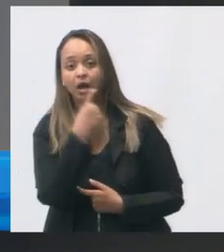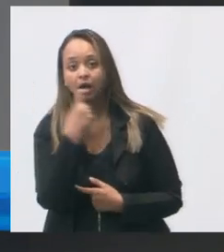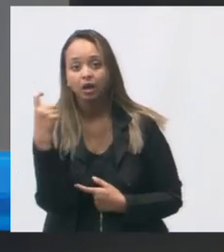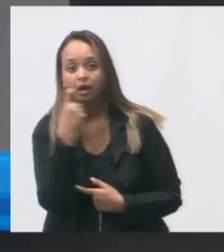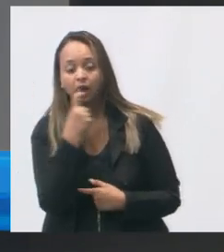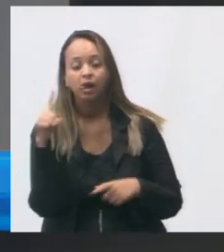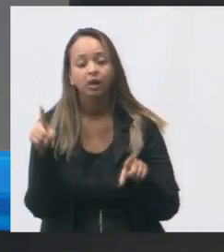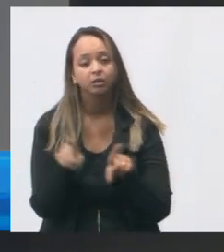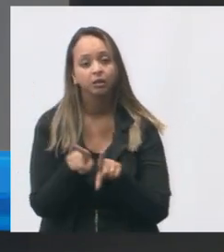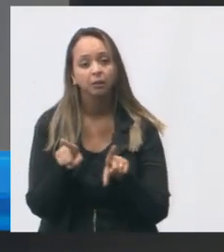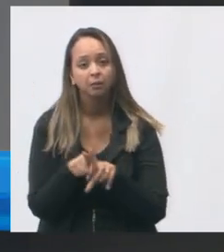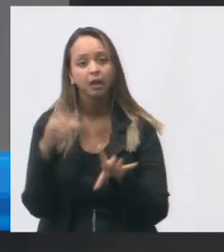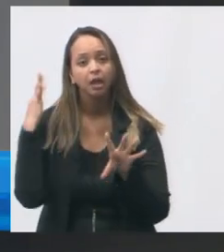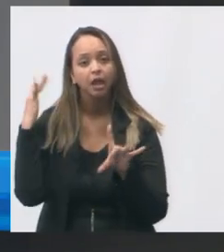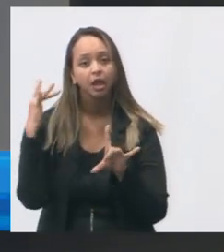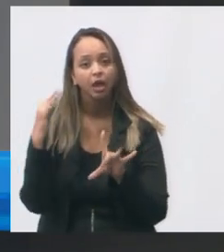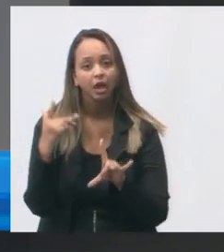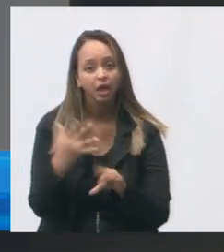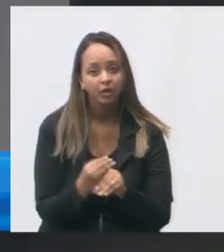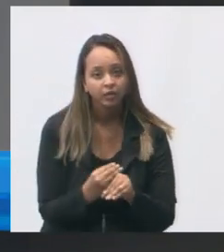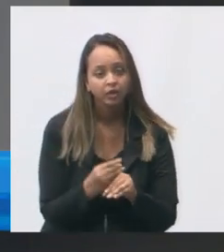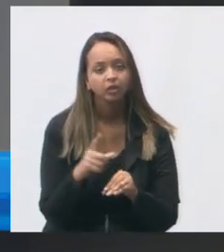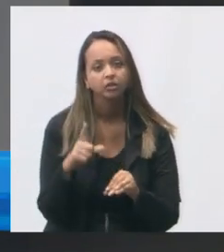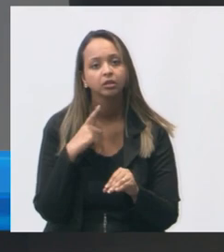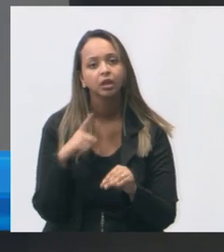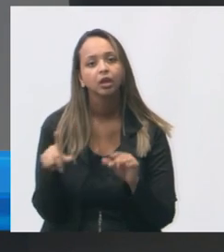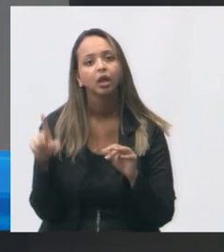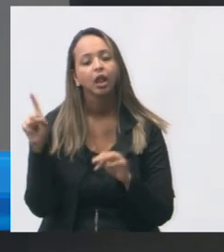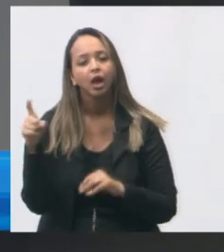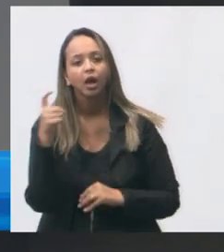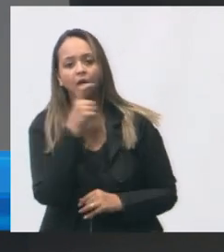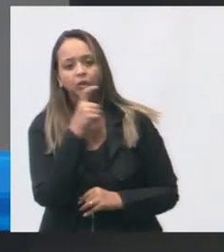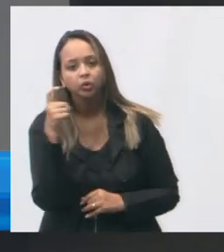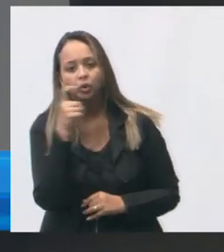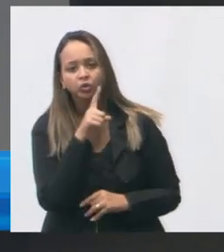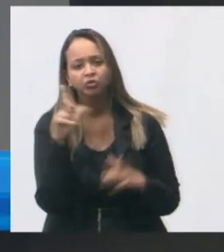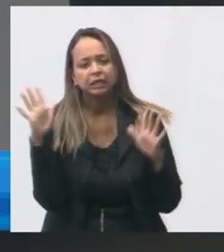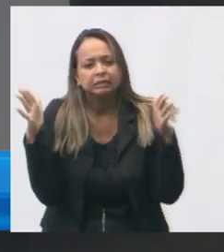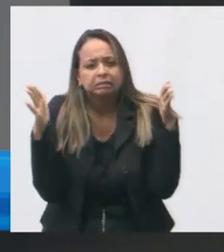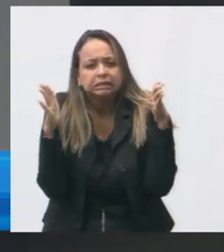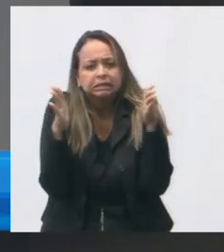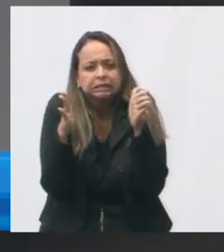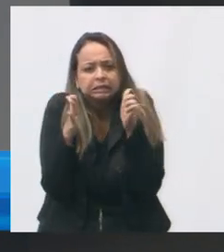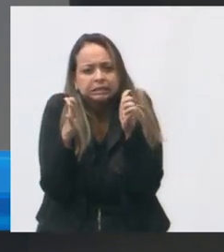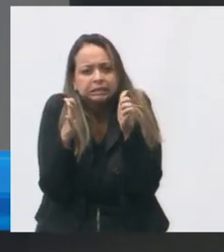revisão do layout da odontologia como que fica apertadinho está vendo